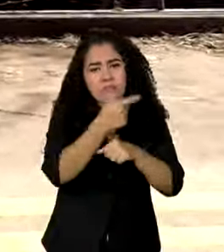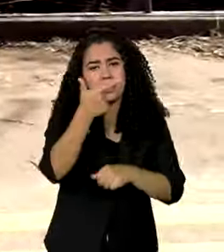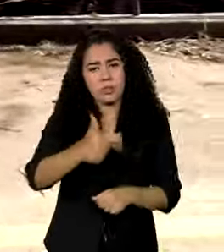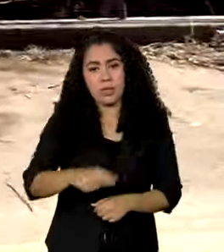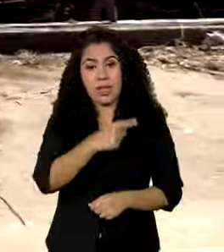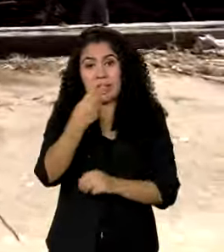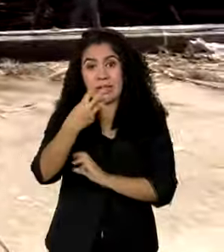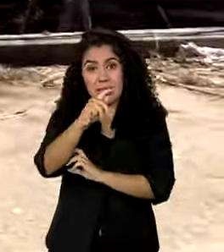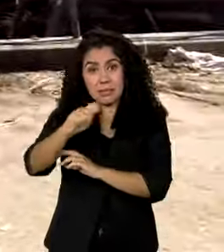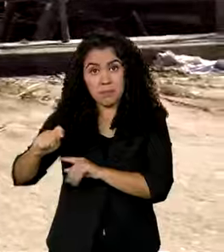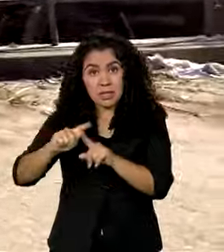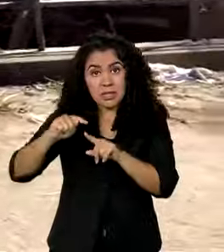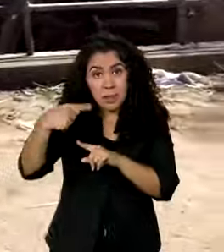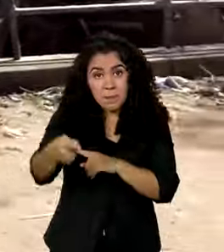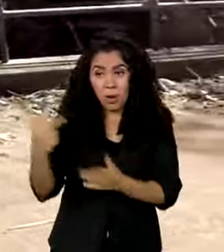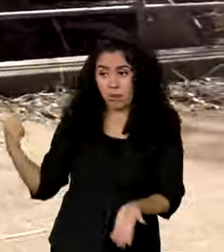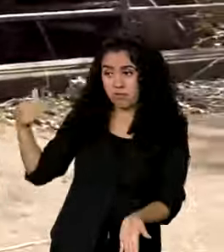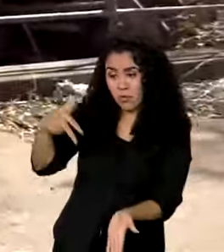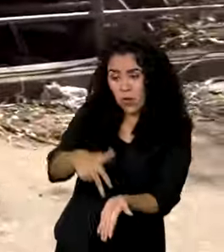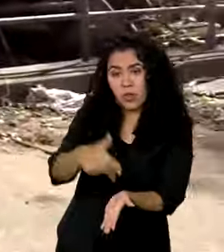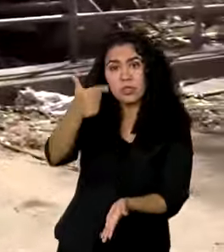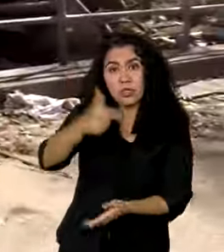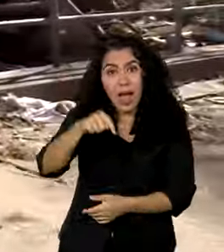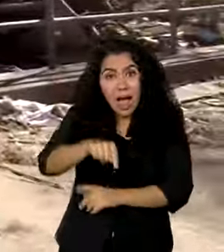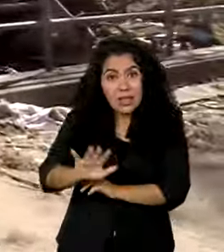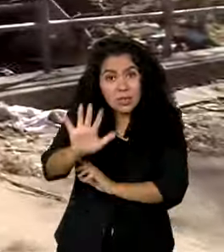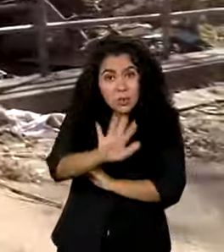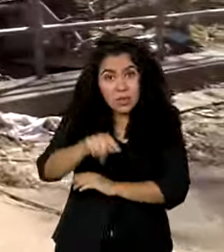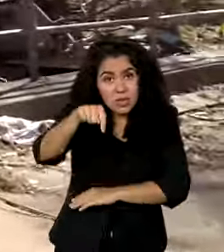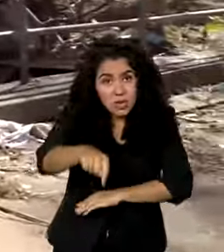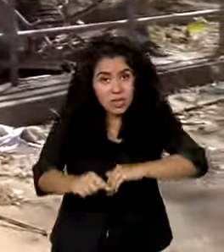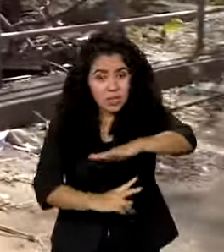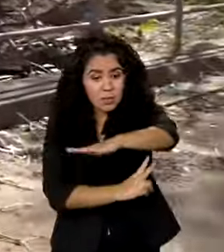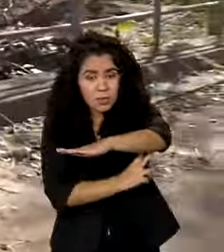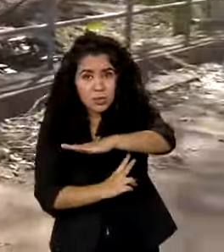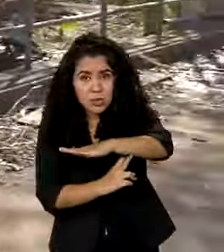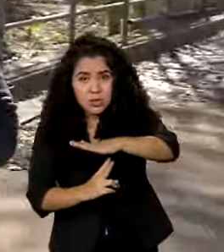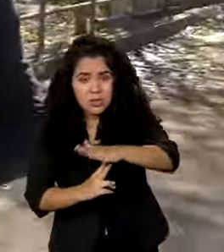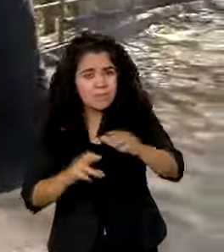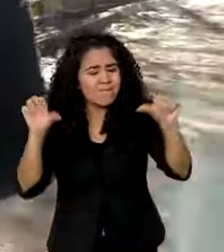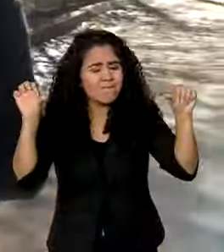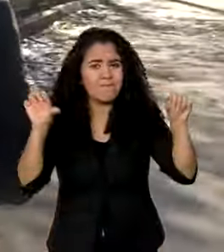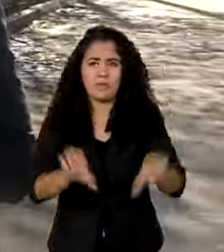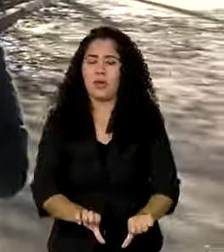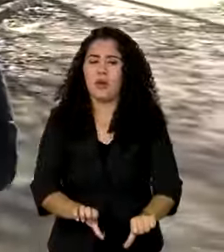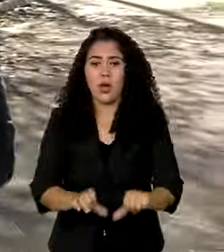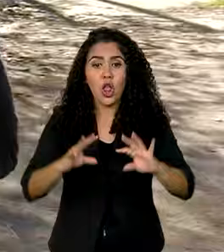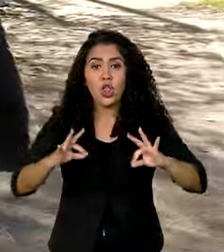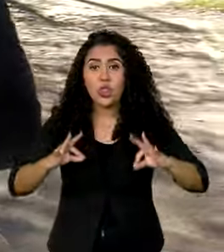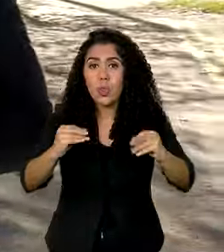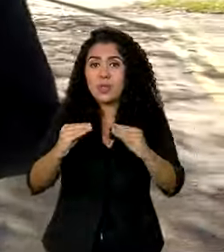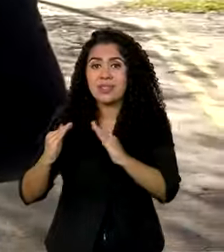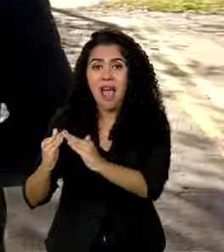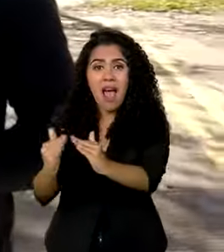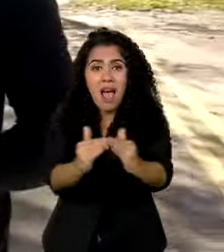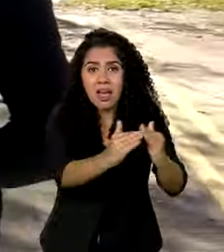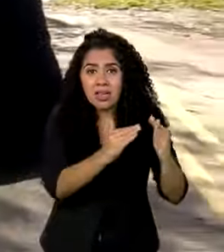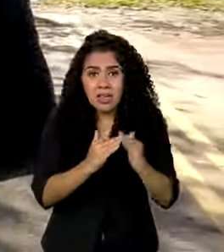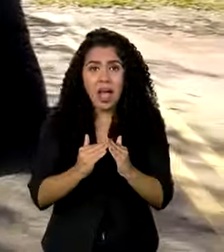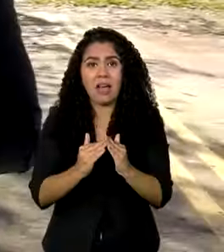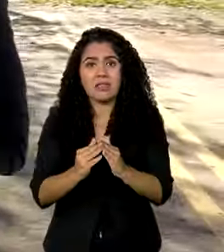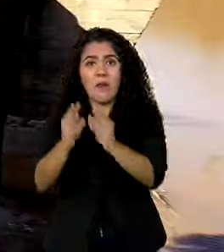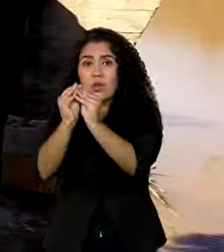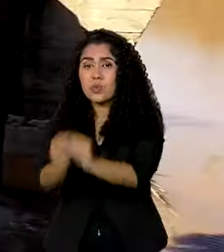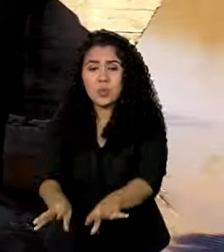meses depois, a situação aqui em Mussum está muito pior. Todas as casas na margem do Rio Itacoari foram destruídas